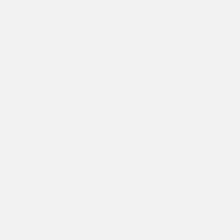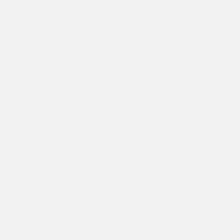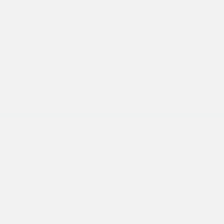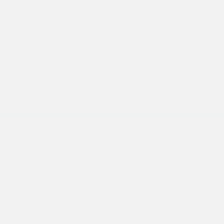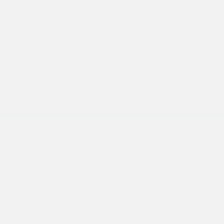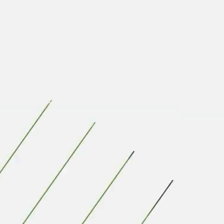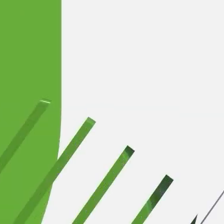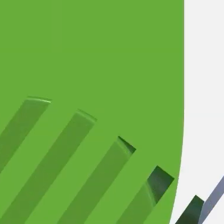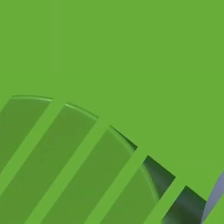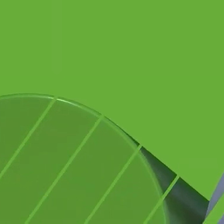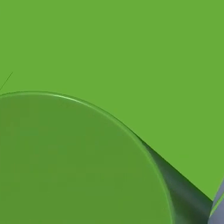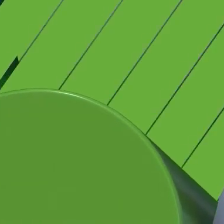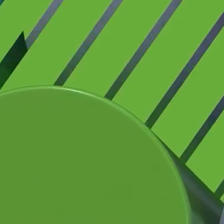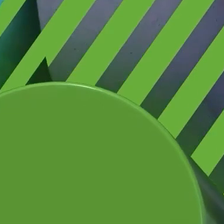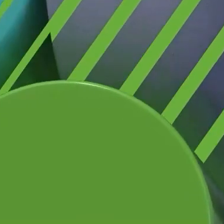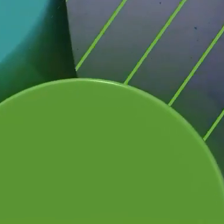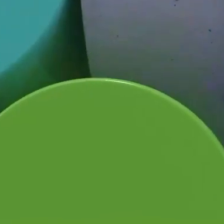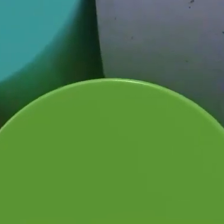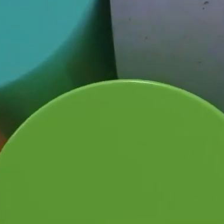Tchau!